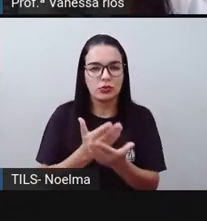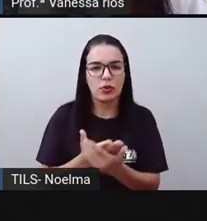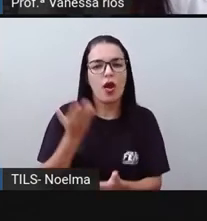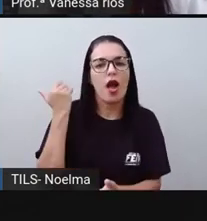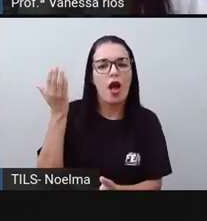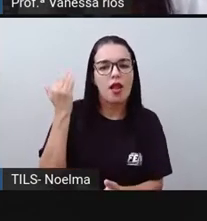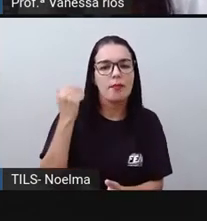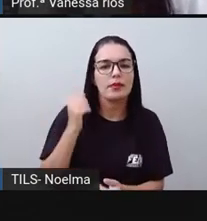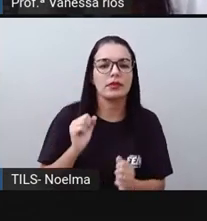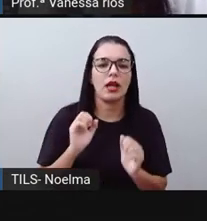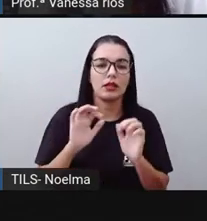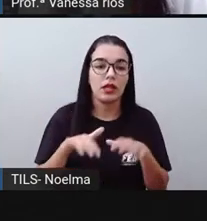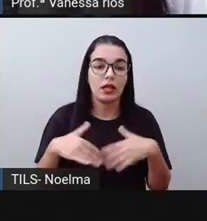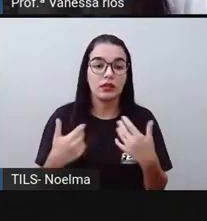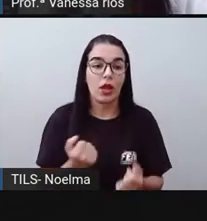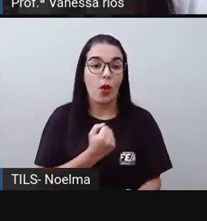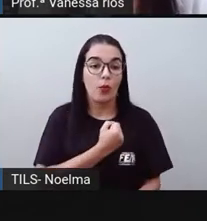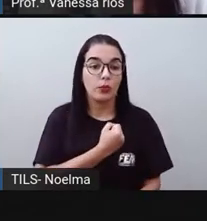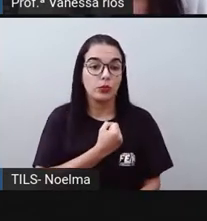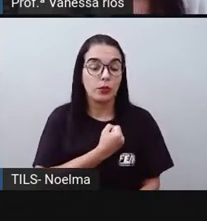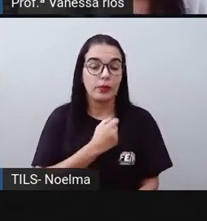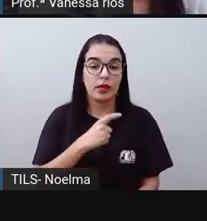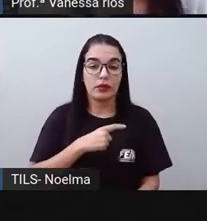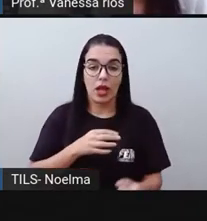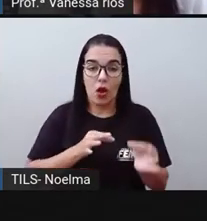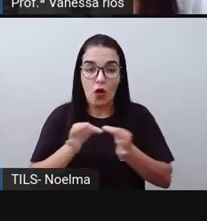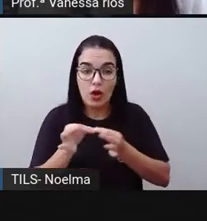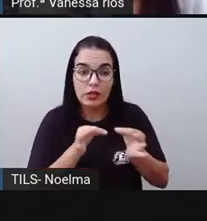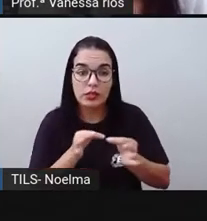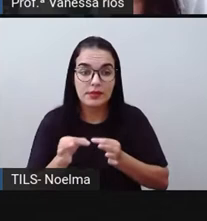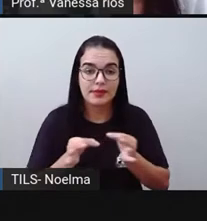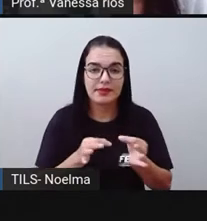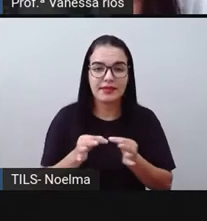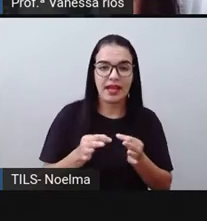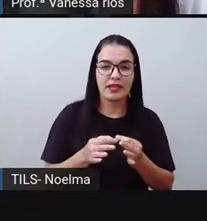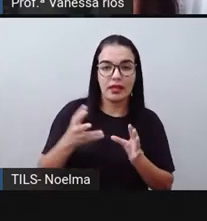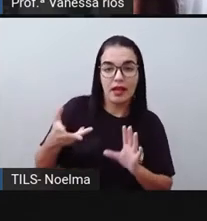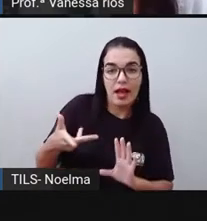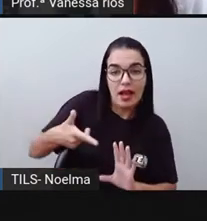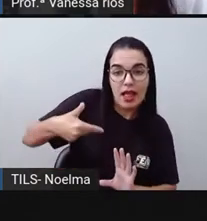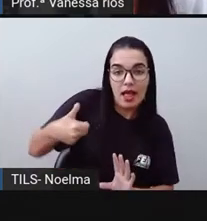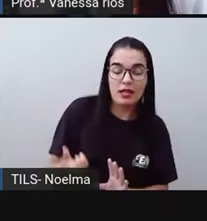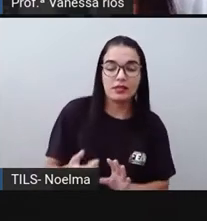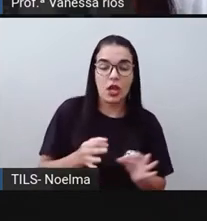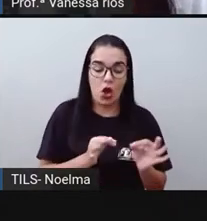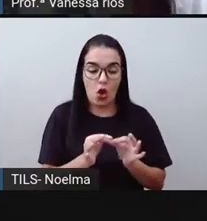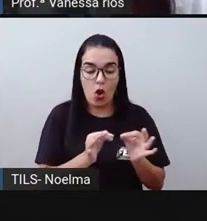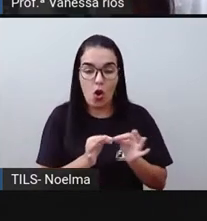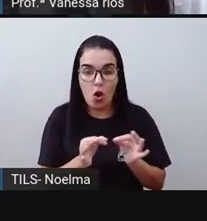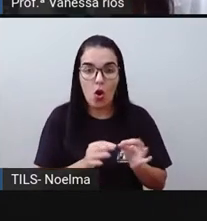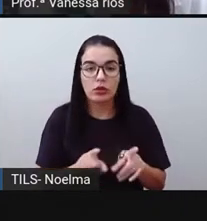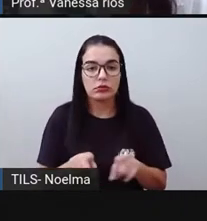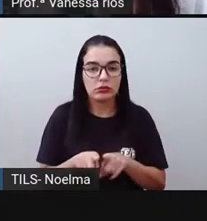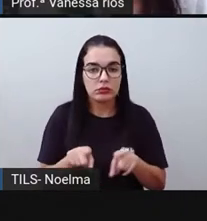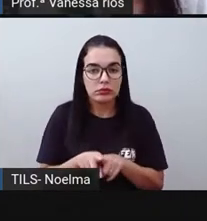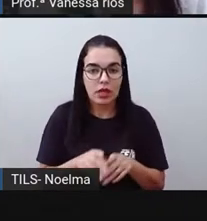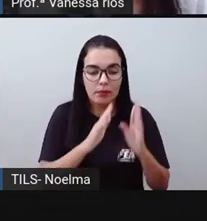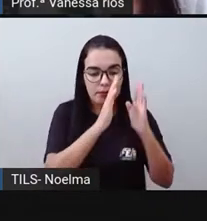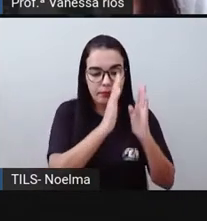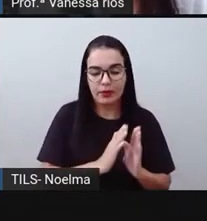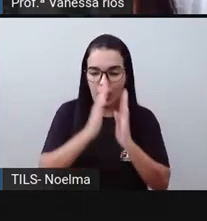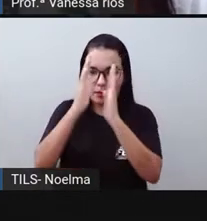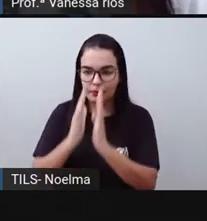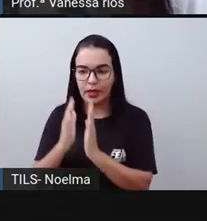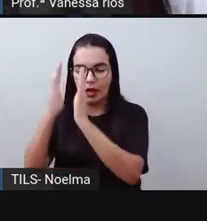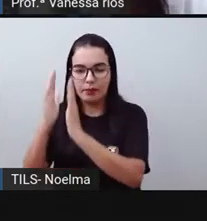anterior. Então, os números, eles são organizados em classes e ordens. E essas classes e ordens